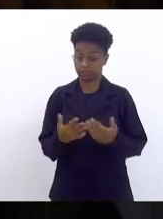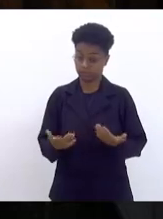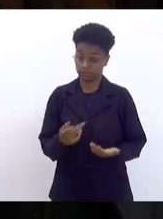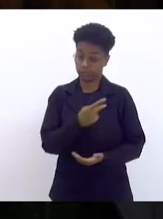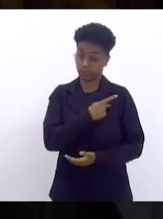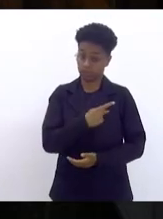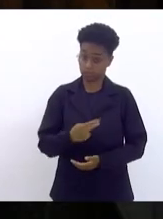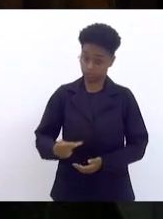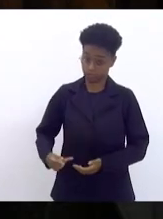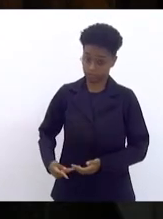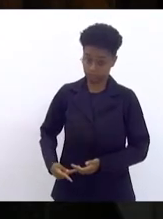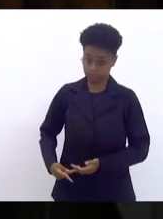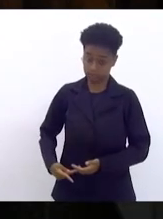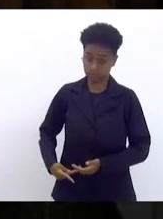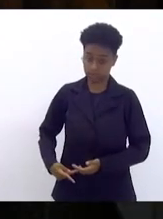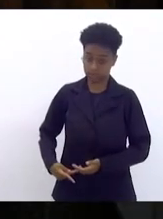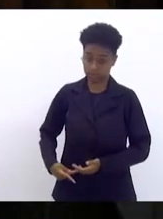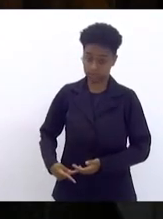da República,